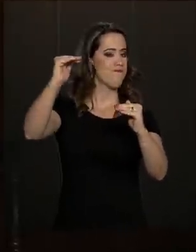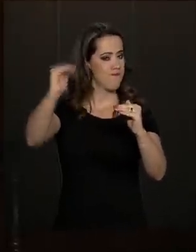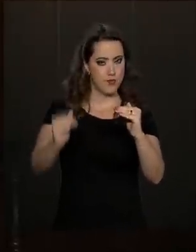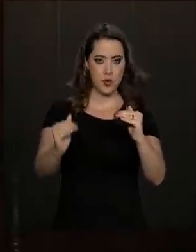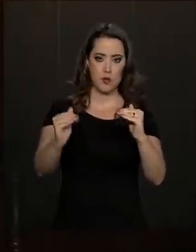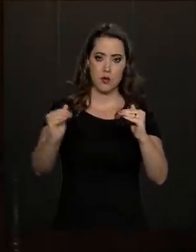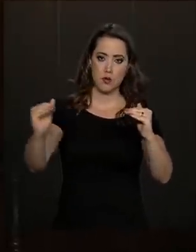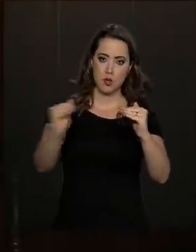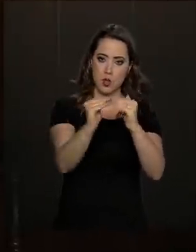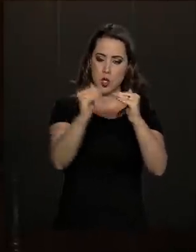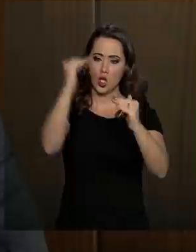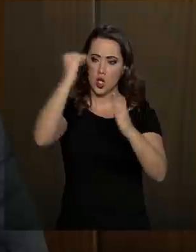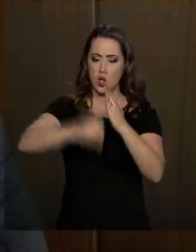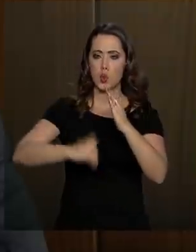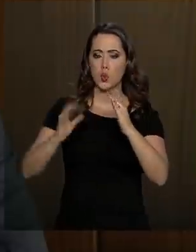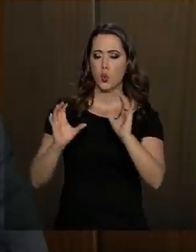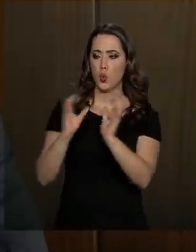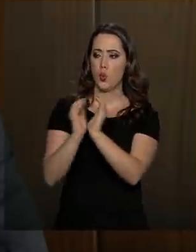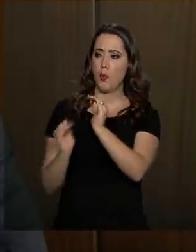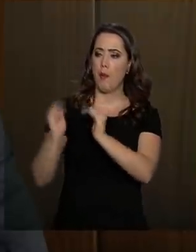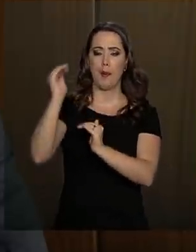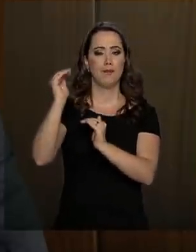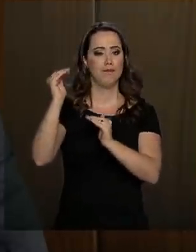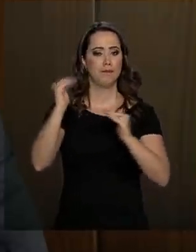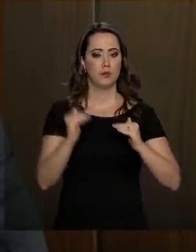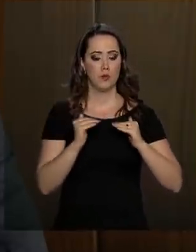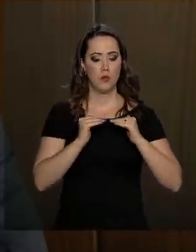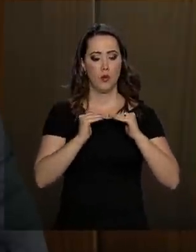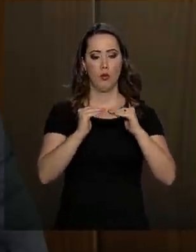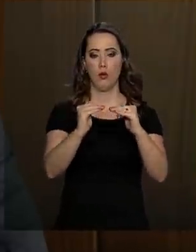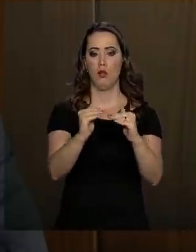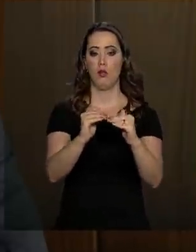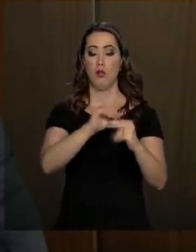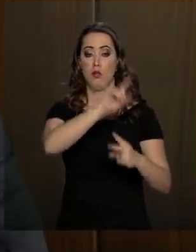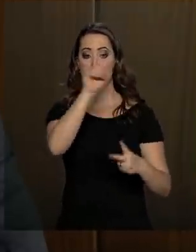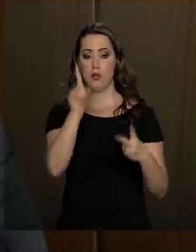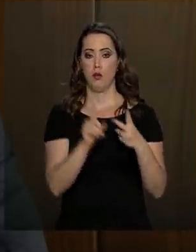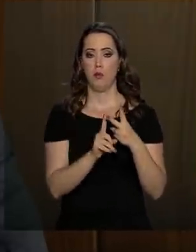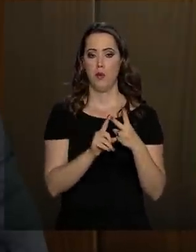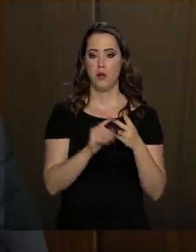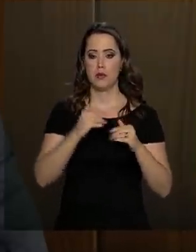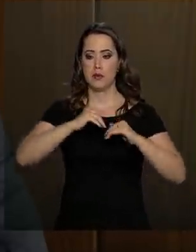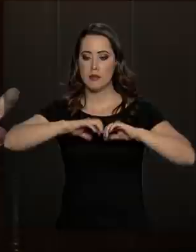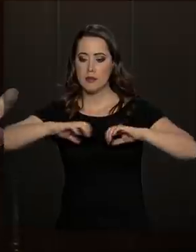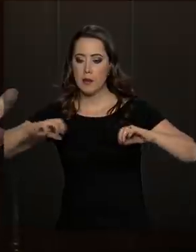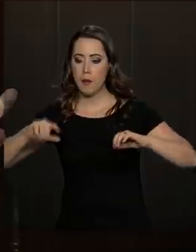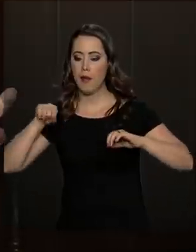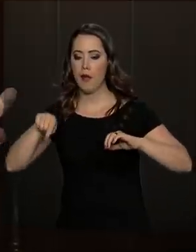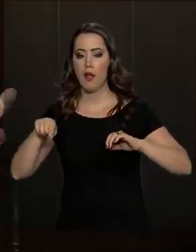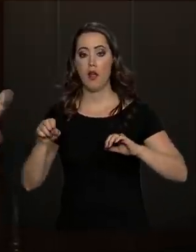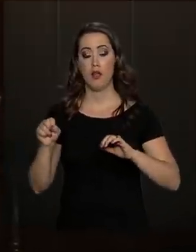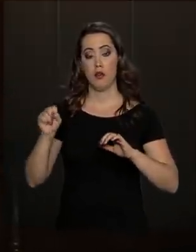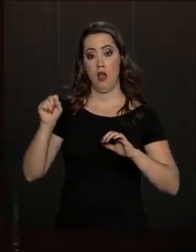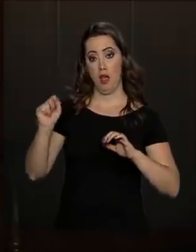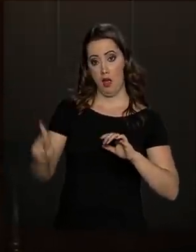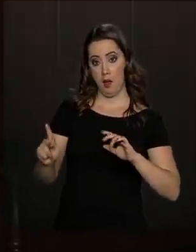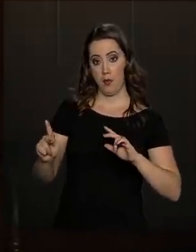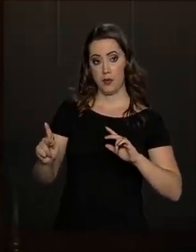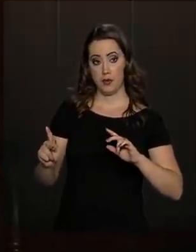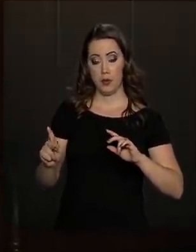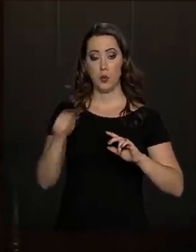remover os privilégios. Depois, a ideia de separar o que é previdência do que é